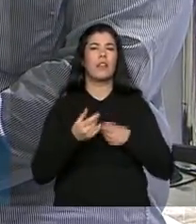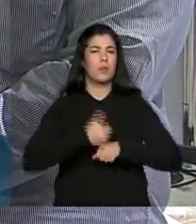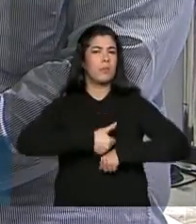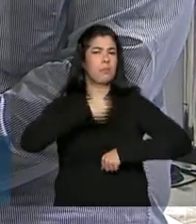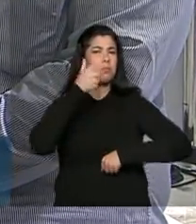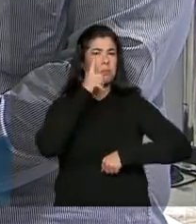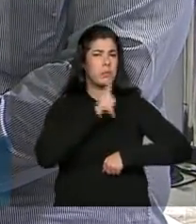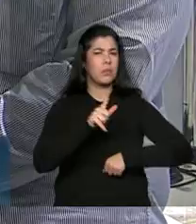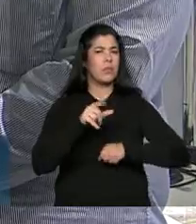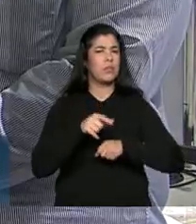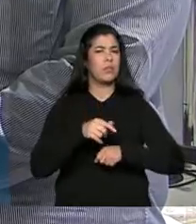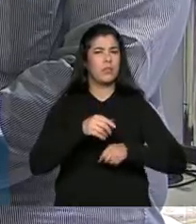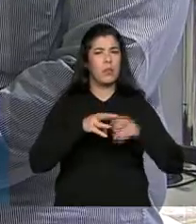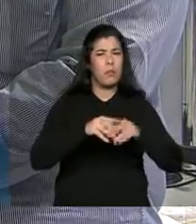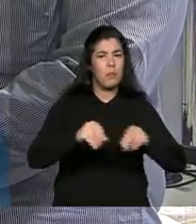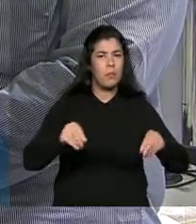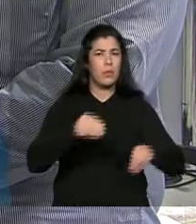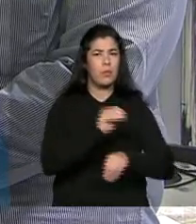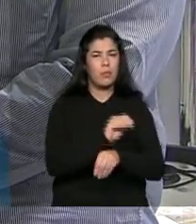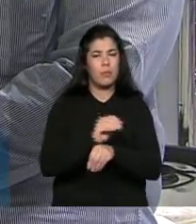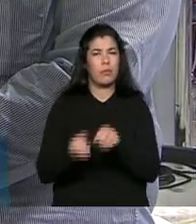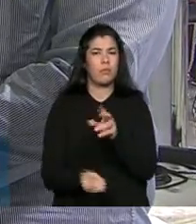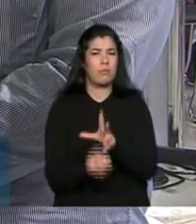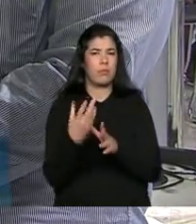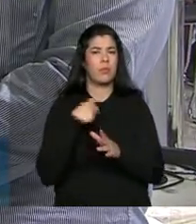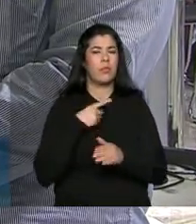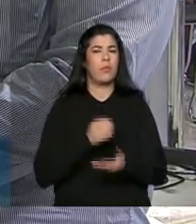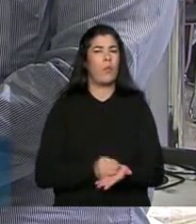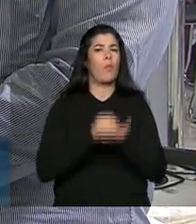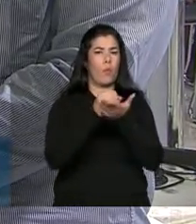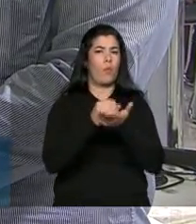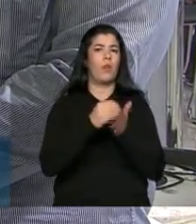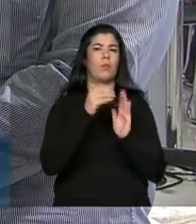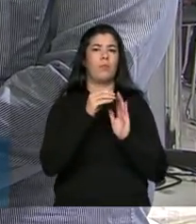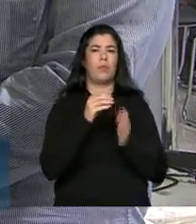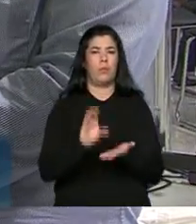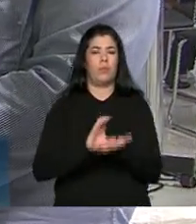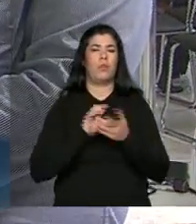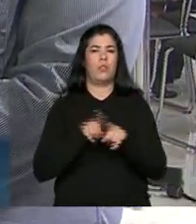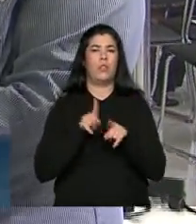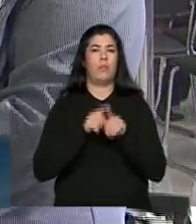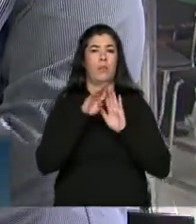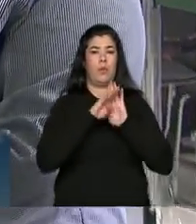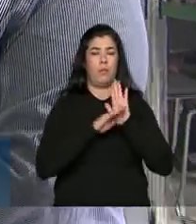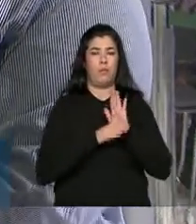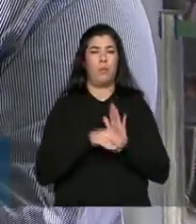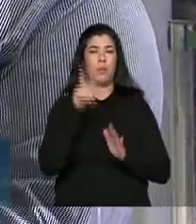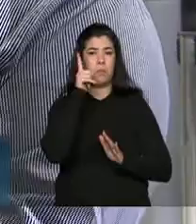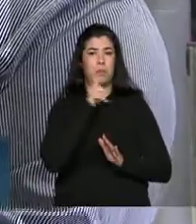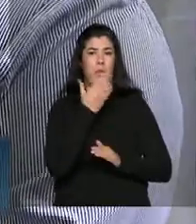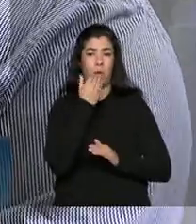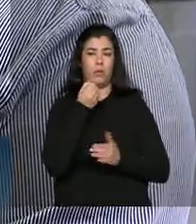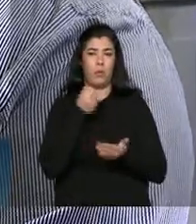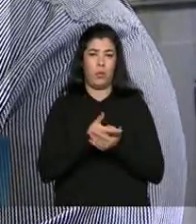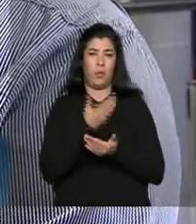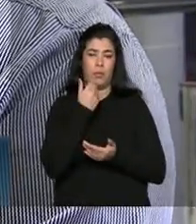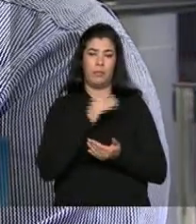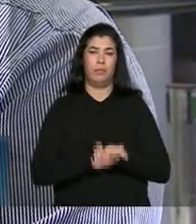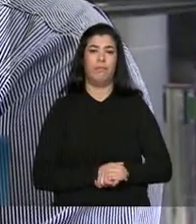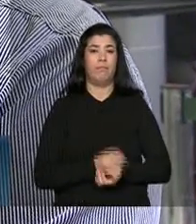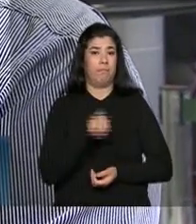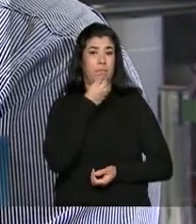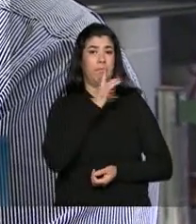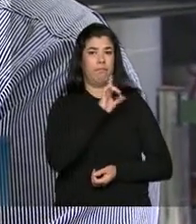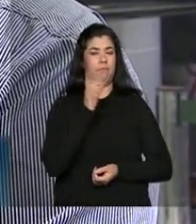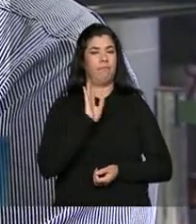melhorias aí no campo por meio dessas linhas de crédito e também no programa de aquisição de alimentos? Bom dia. Graças a Deus,